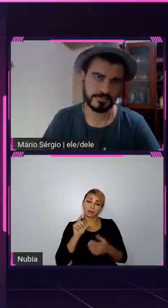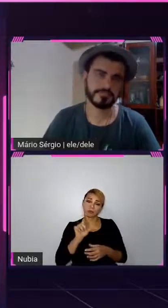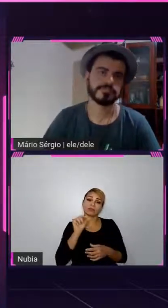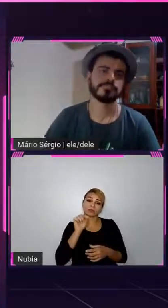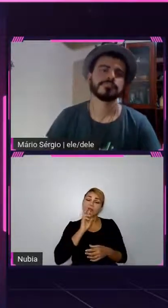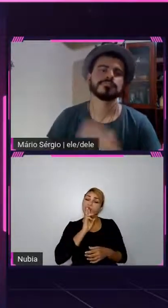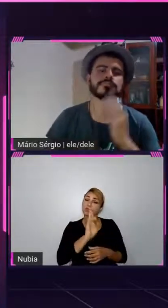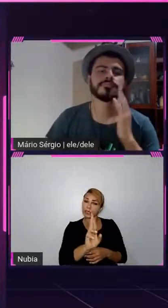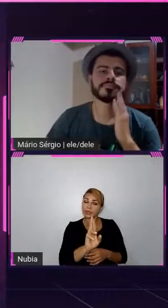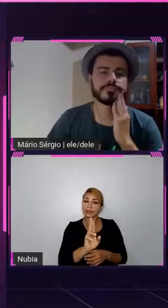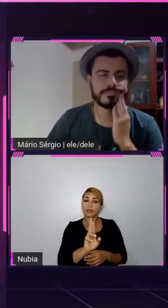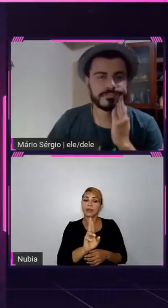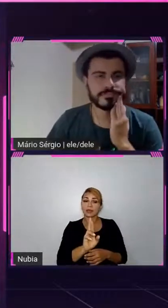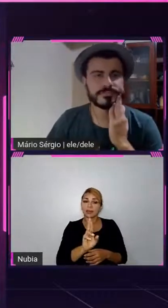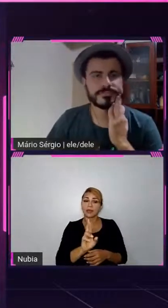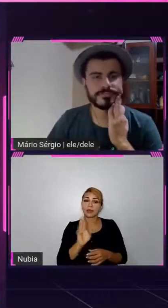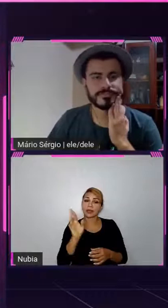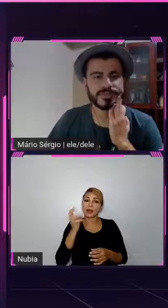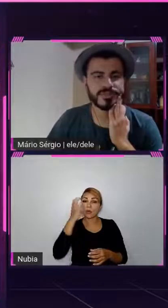pouco a pouco.